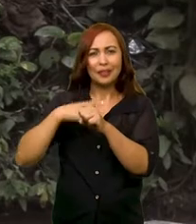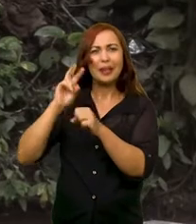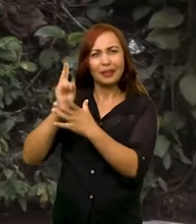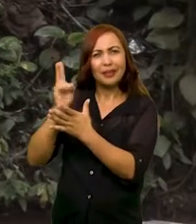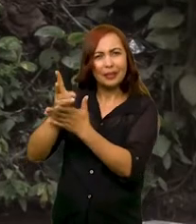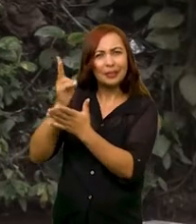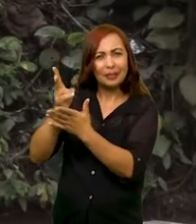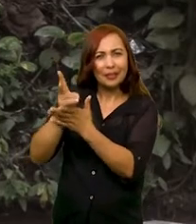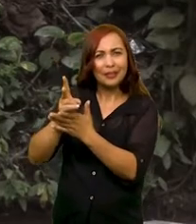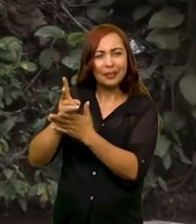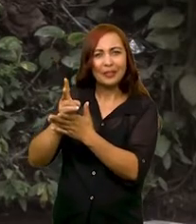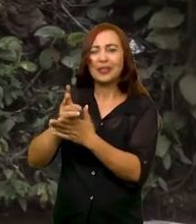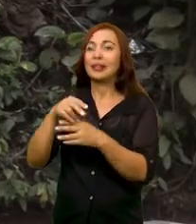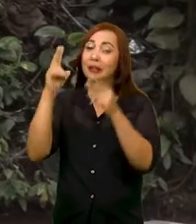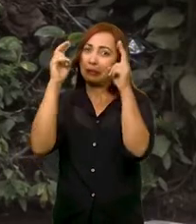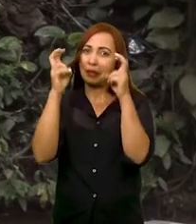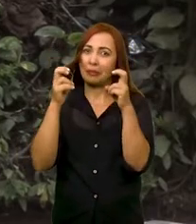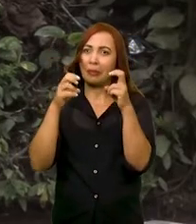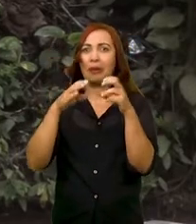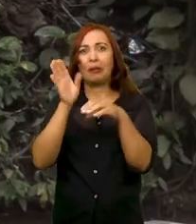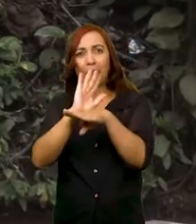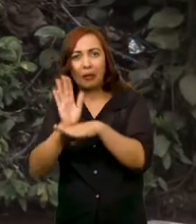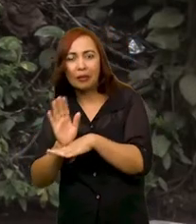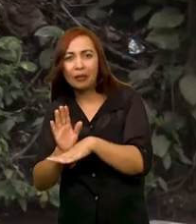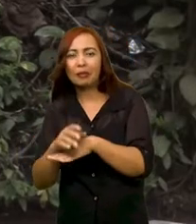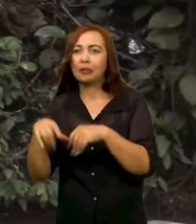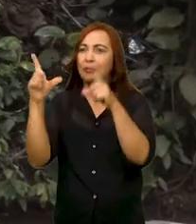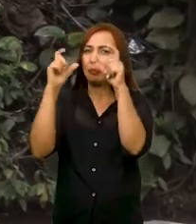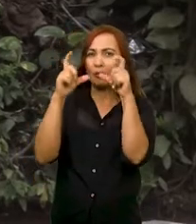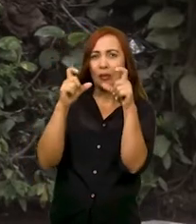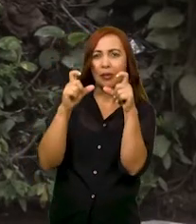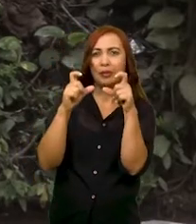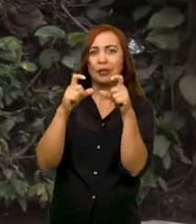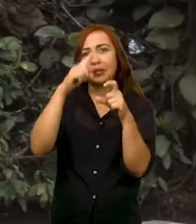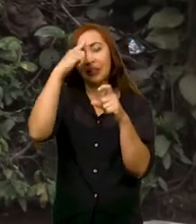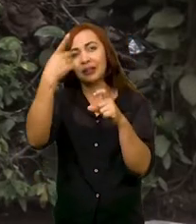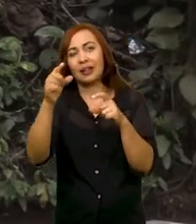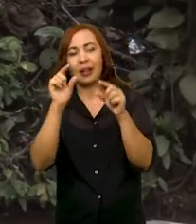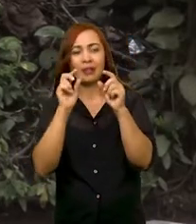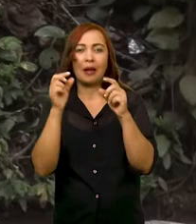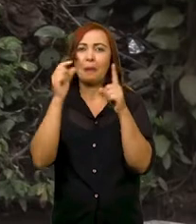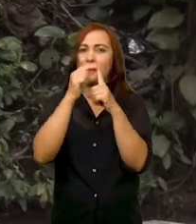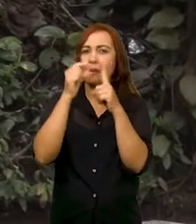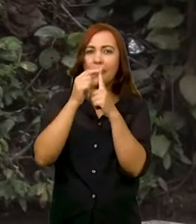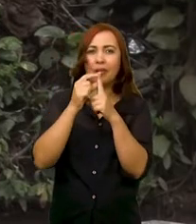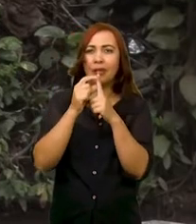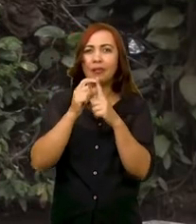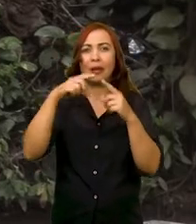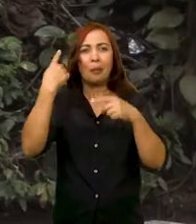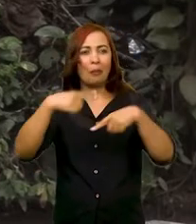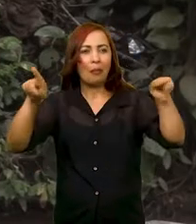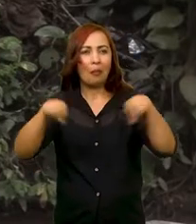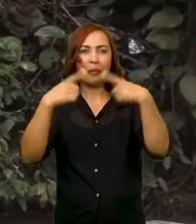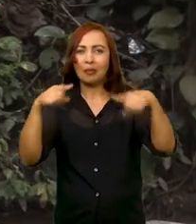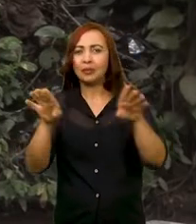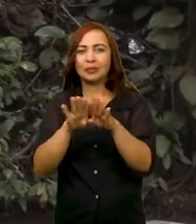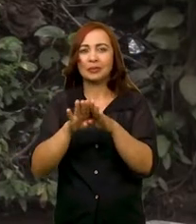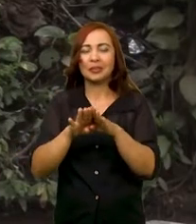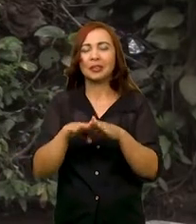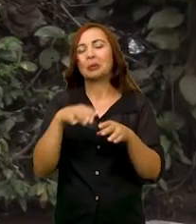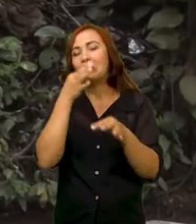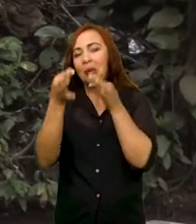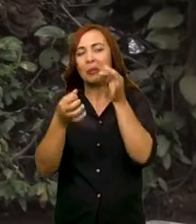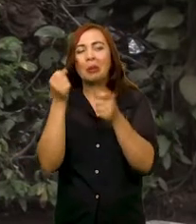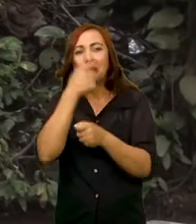ganha popularidade e viraliza. Qualquer vídeo, imagem, frase, ideia ou música utilizados com bom humor e